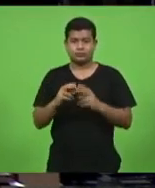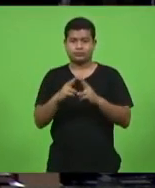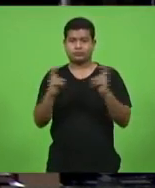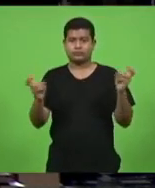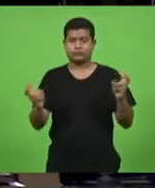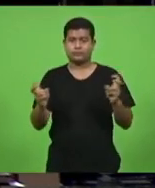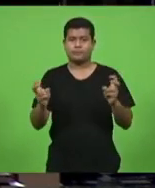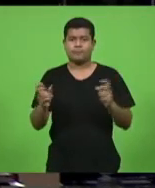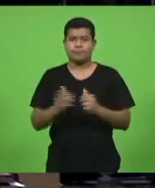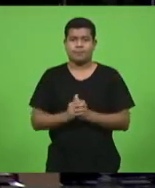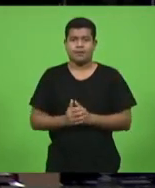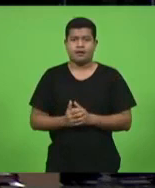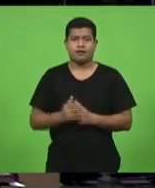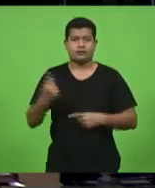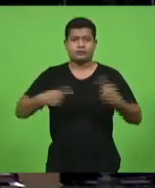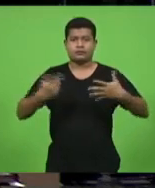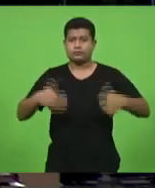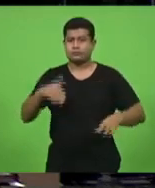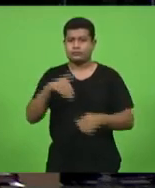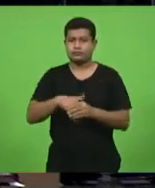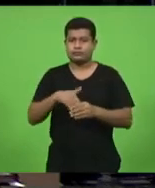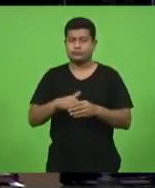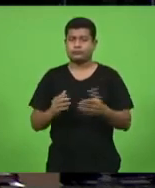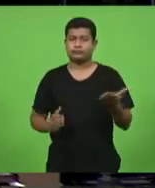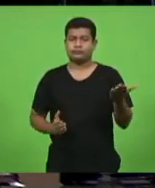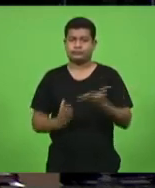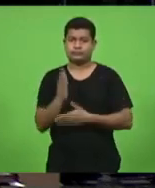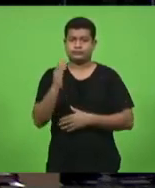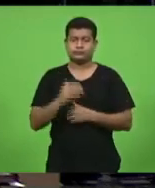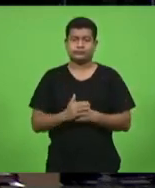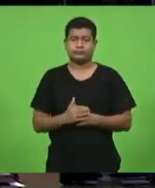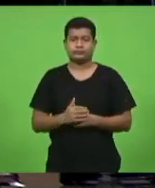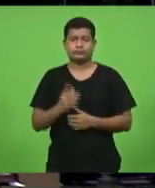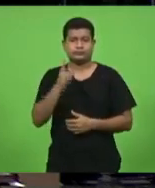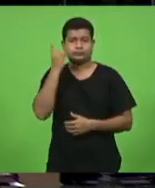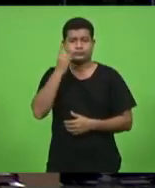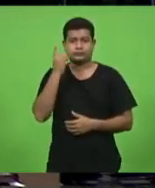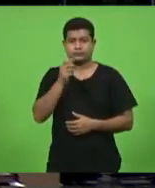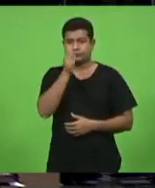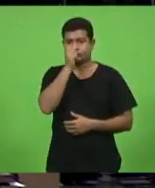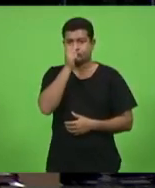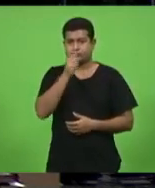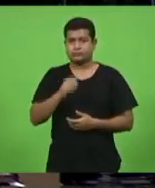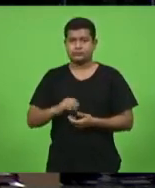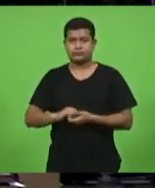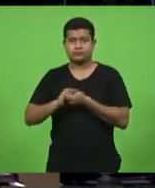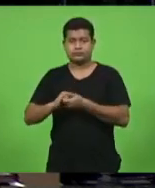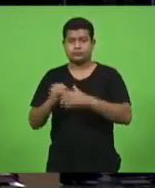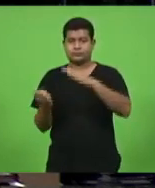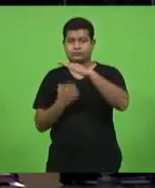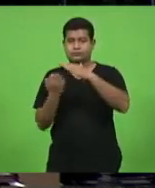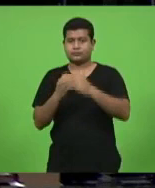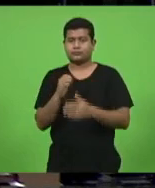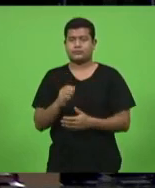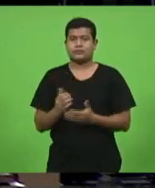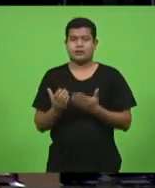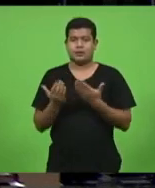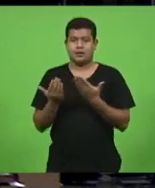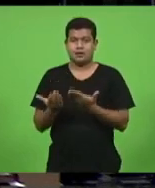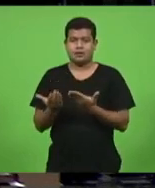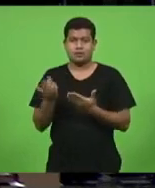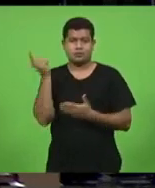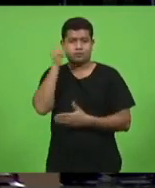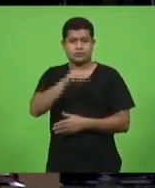não havendo em votação está aprovado deputado João Amin cumprimentando a empresa Way2 por ter sido premiada na